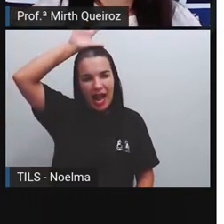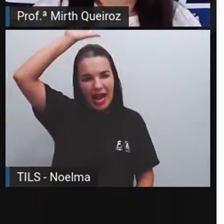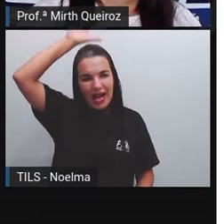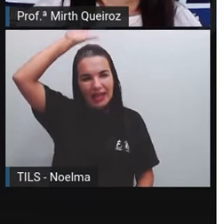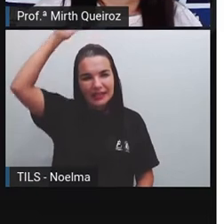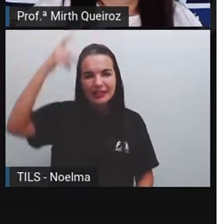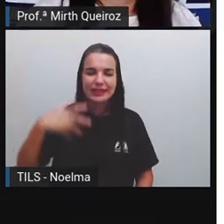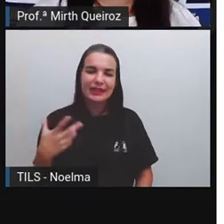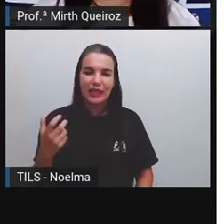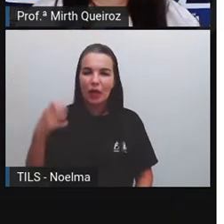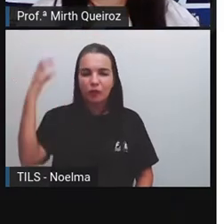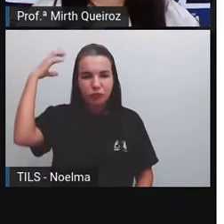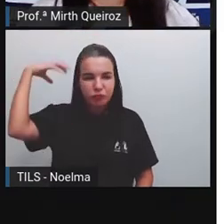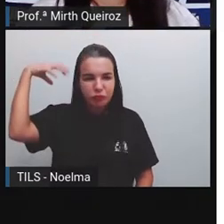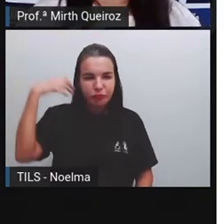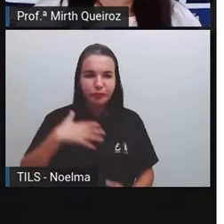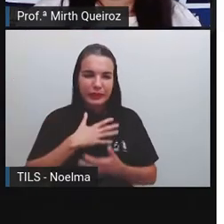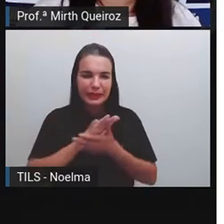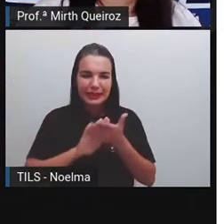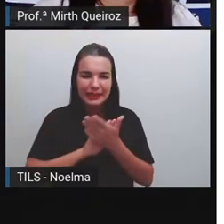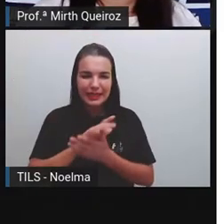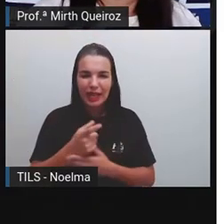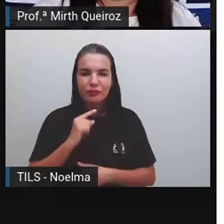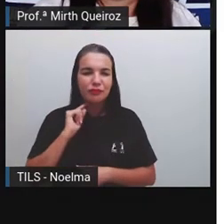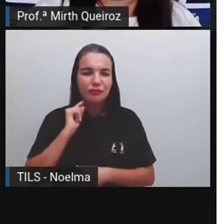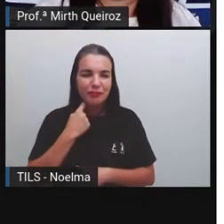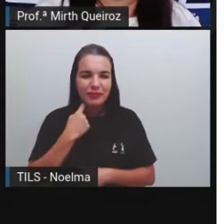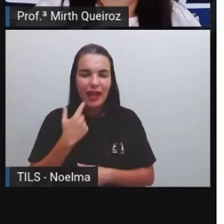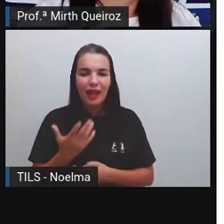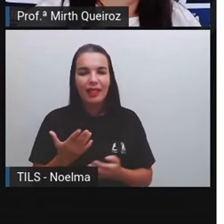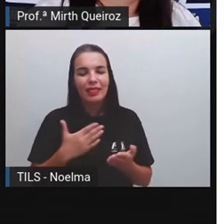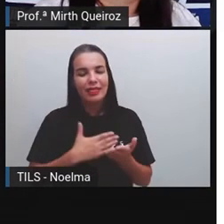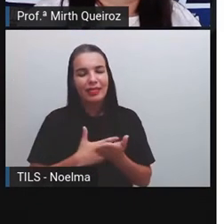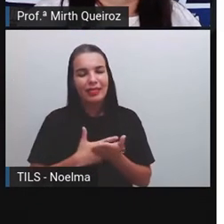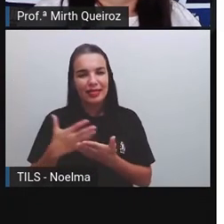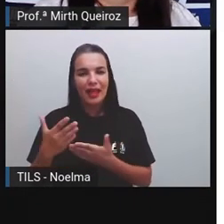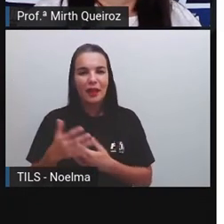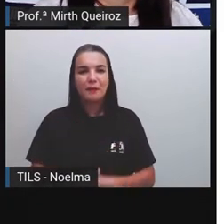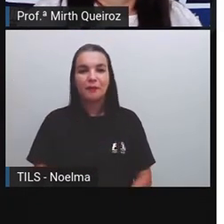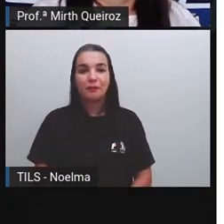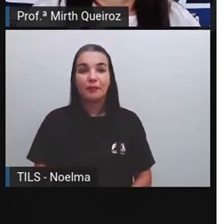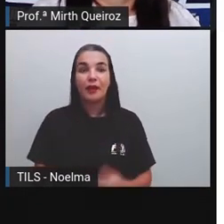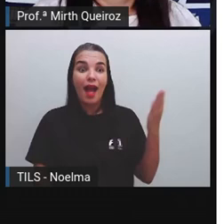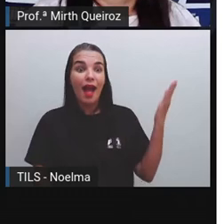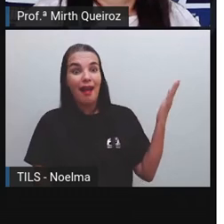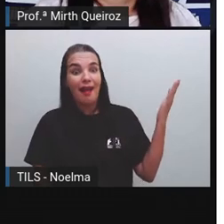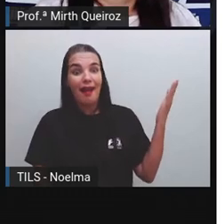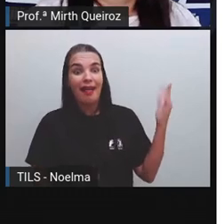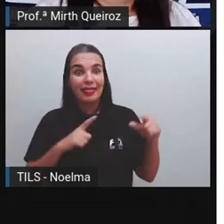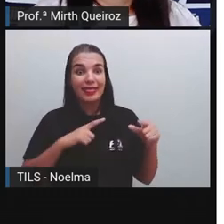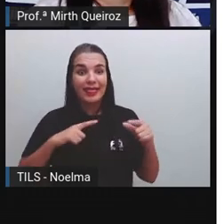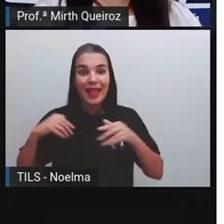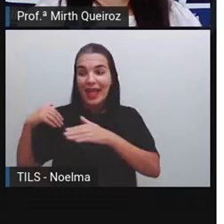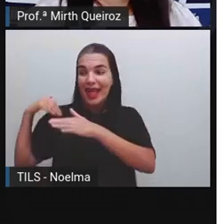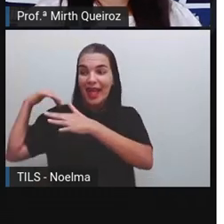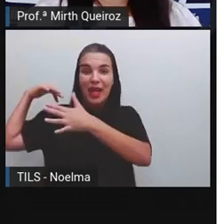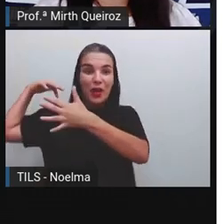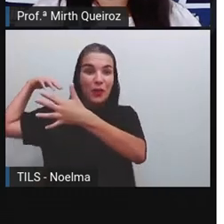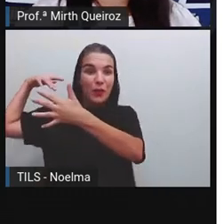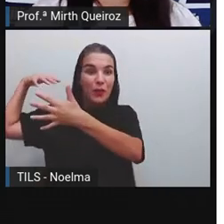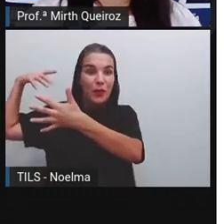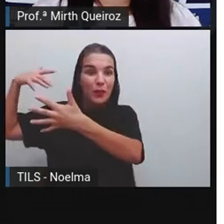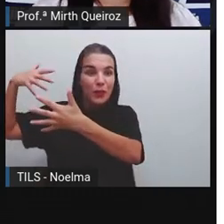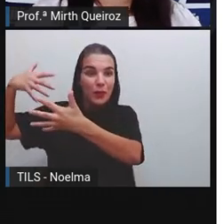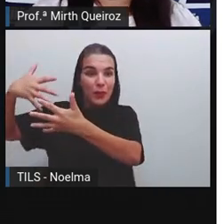substituindo o R, já existia já nessas histórias desde o início. E aqui a gente tem a evolução dos